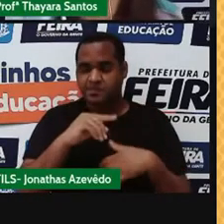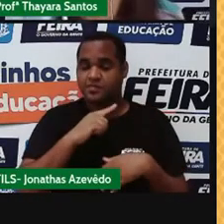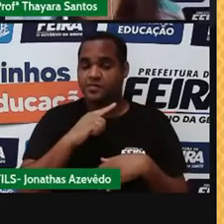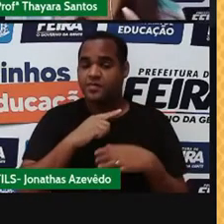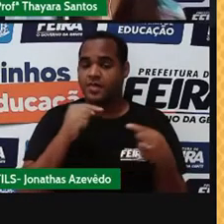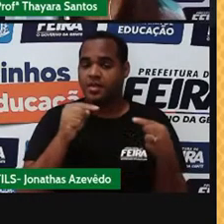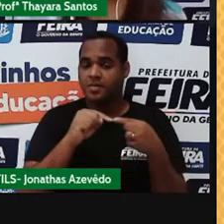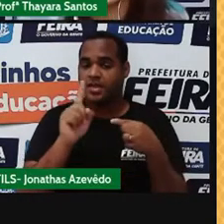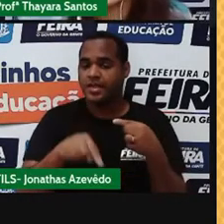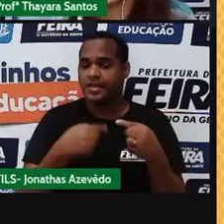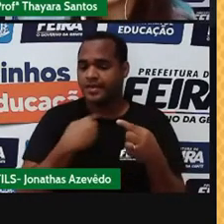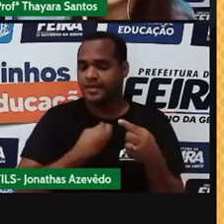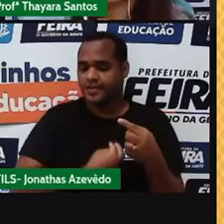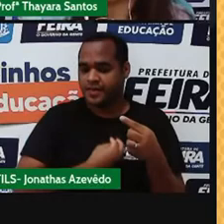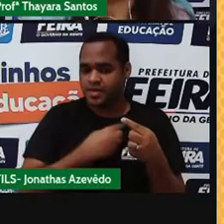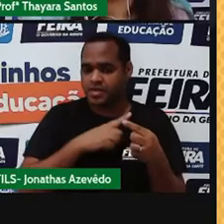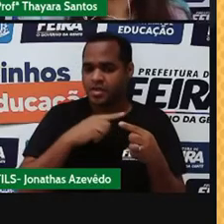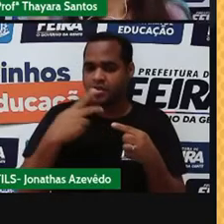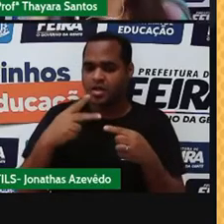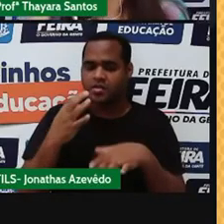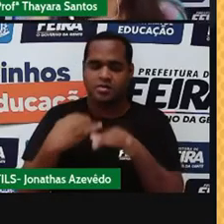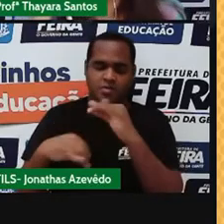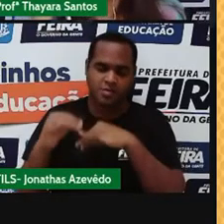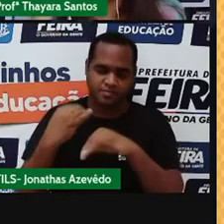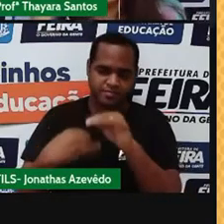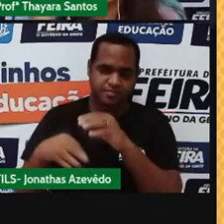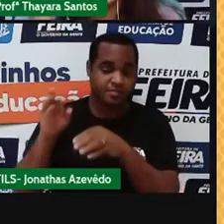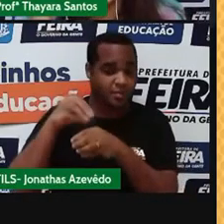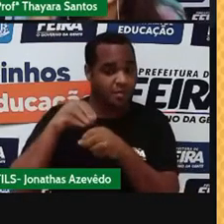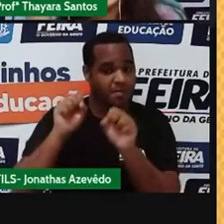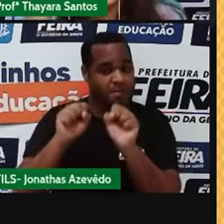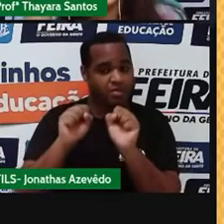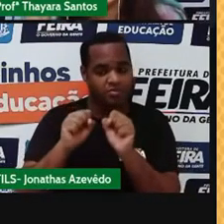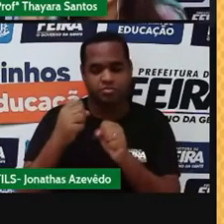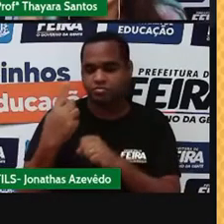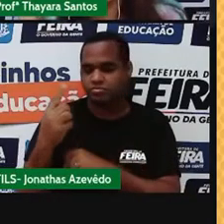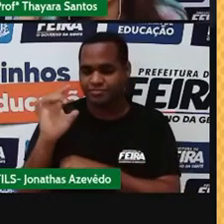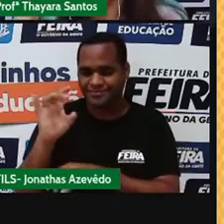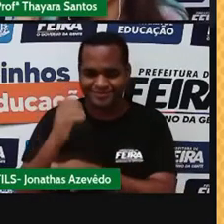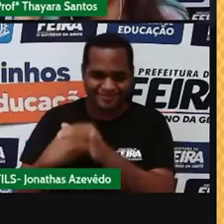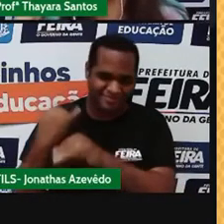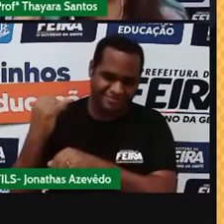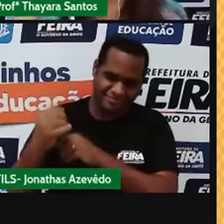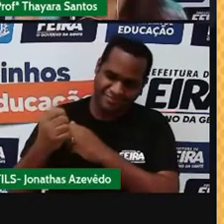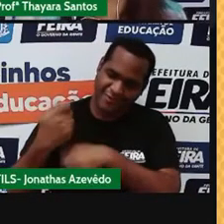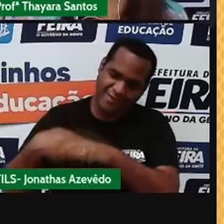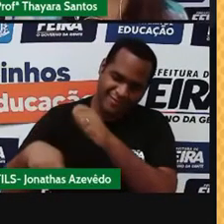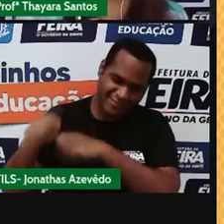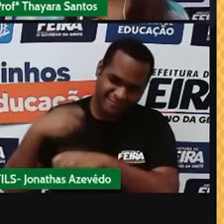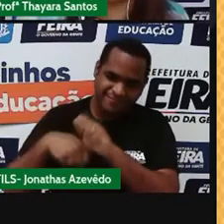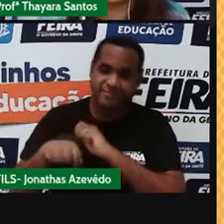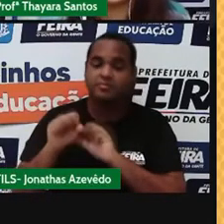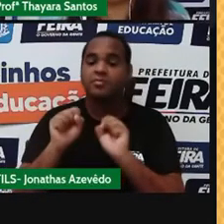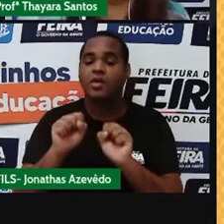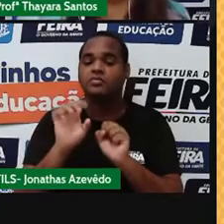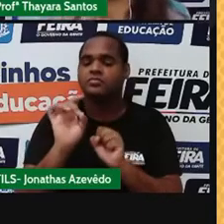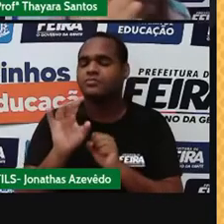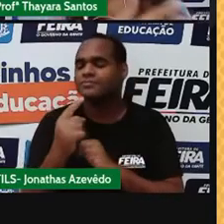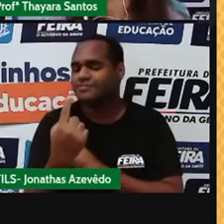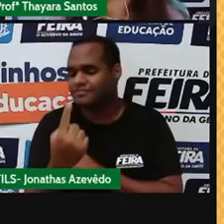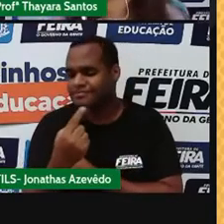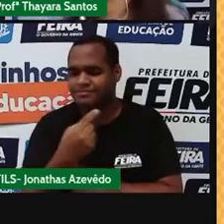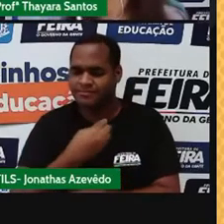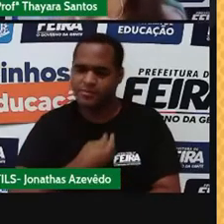somente por um tipo de elemento químico. Pode ter mais de um átomo daquele elemento, mas só pode ter um tipo de elemento.